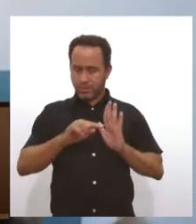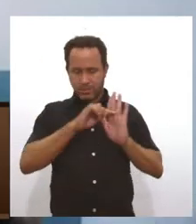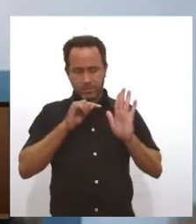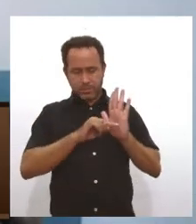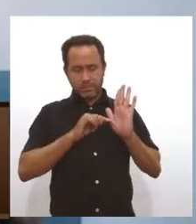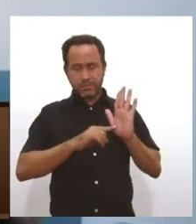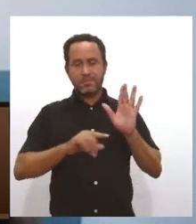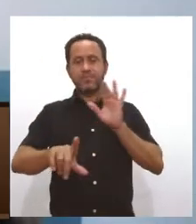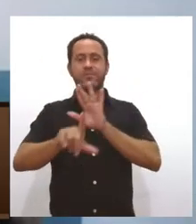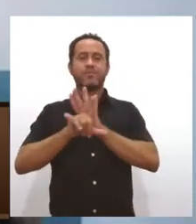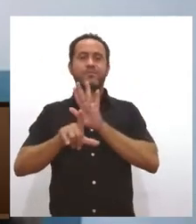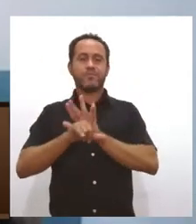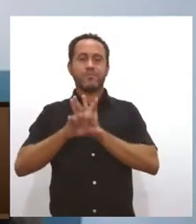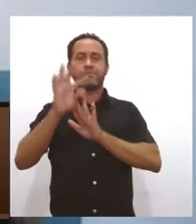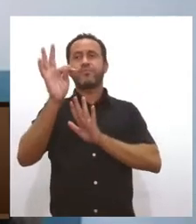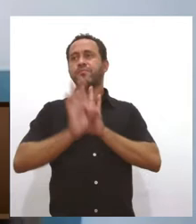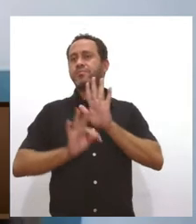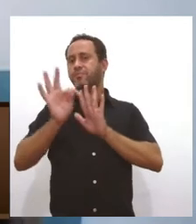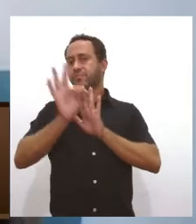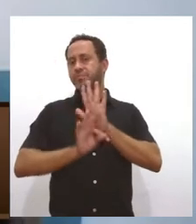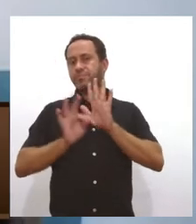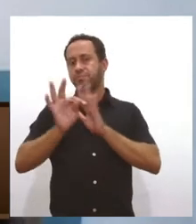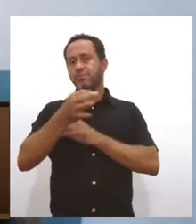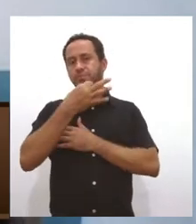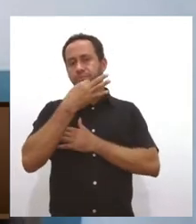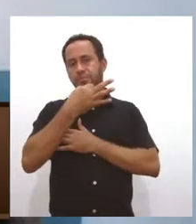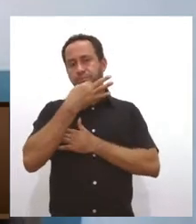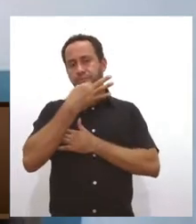texto todo carregado de subjetividades.